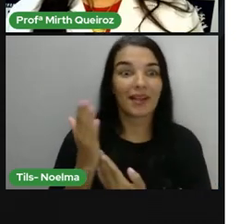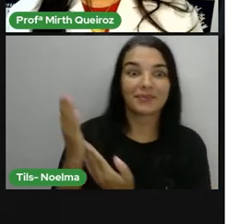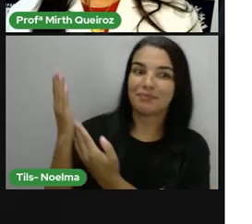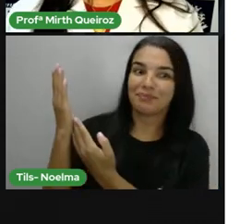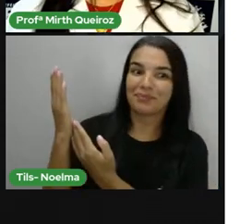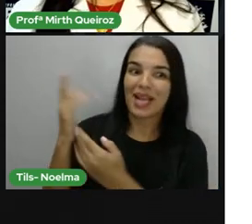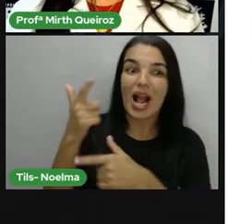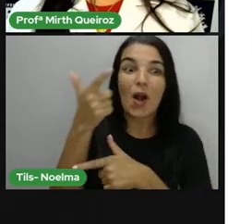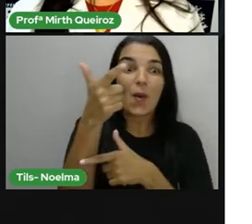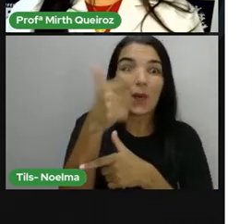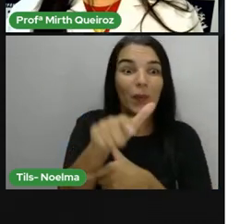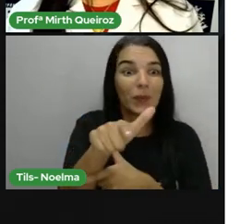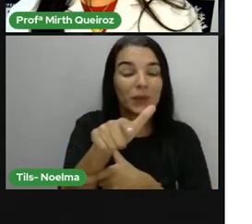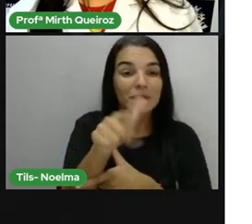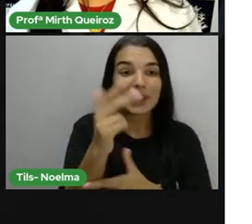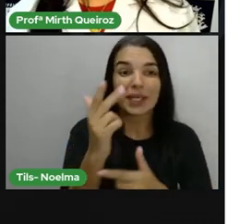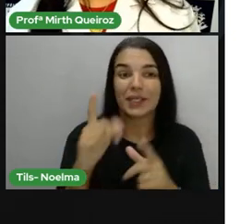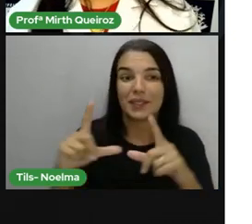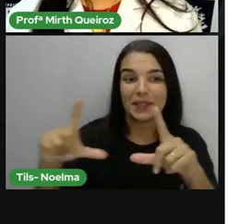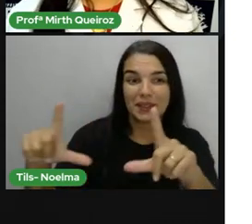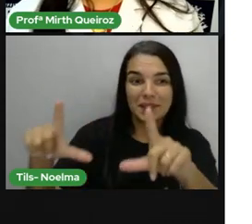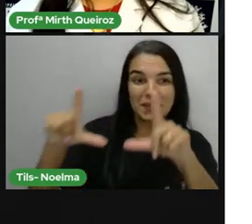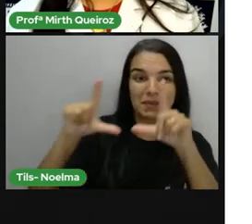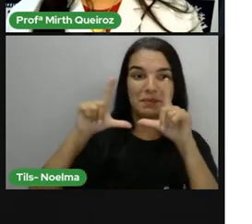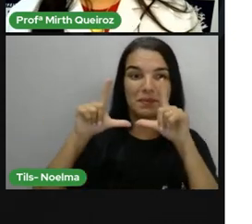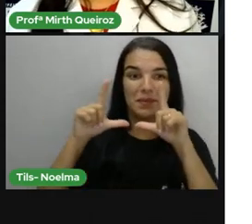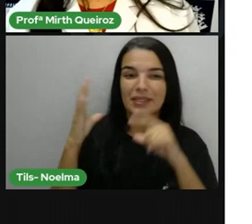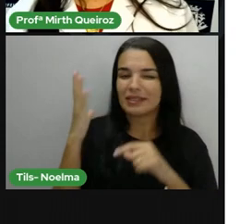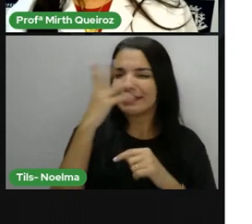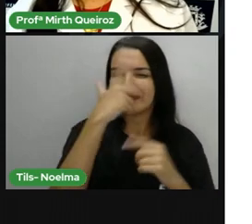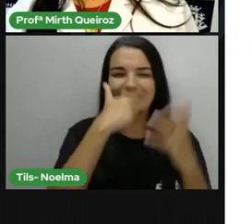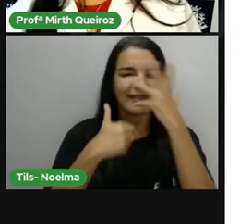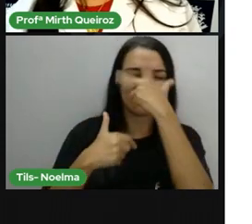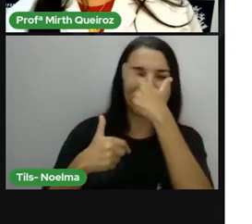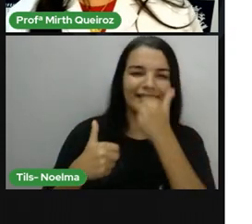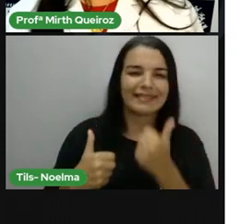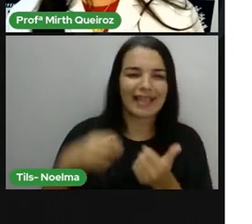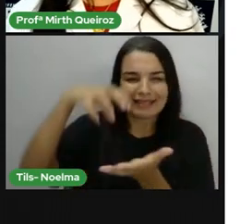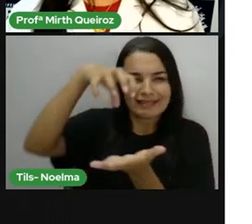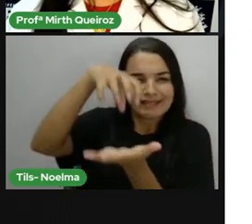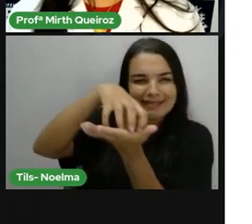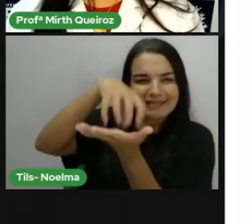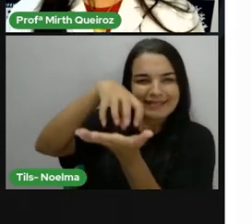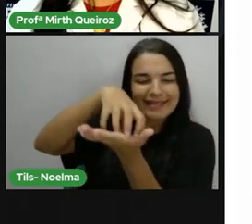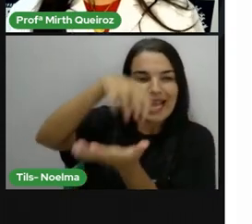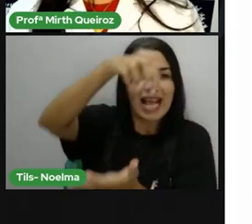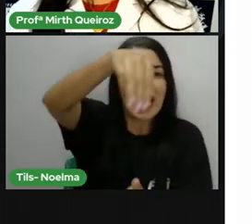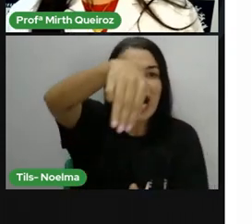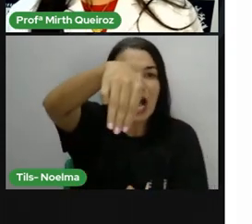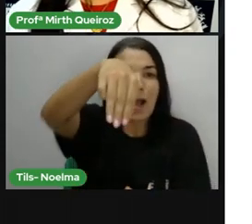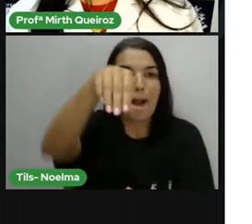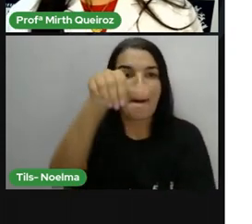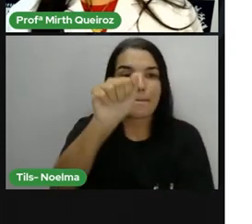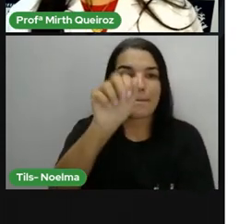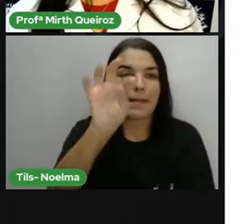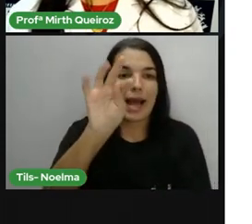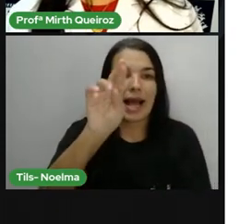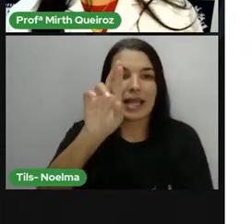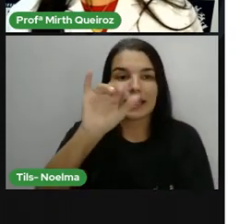Santana, a igreja aí da matriz, Catedral de Santana. Segundo as publicações, em